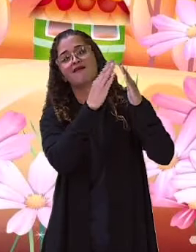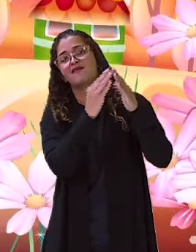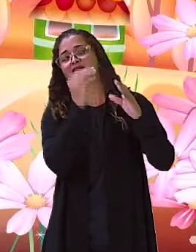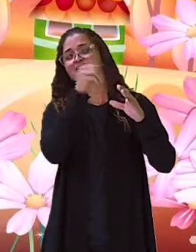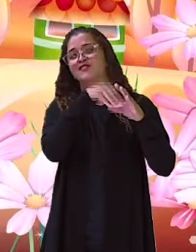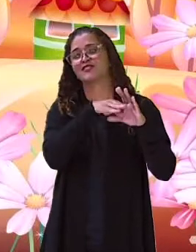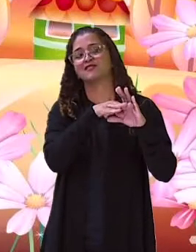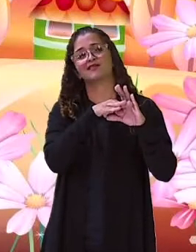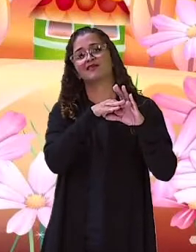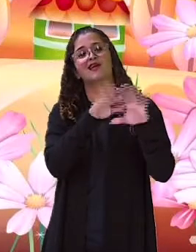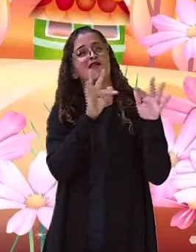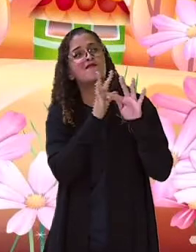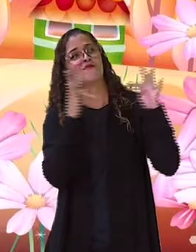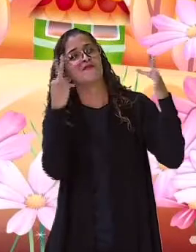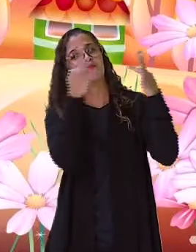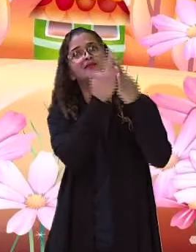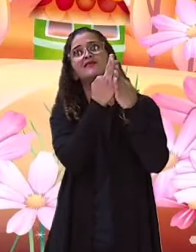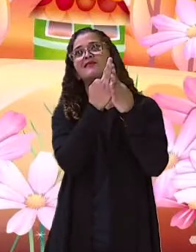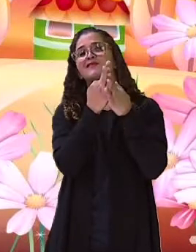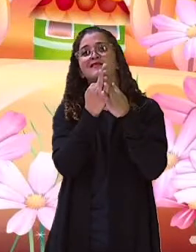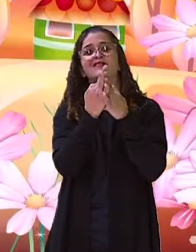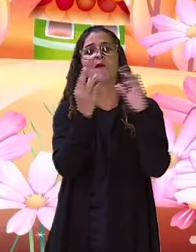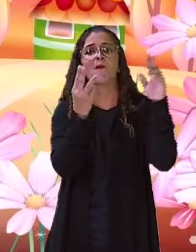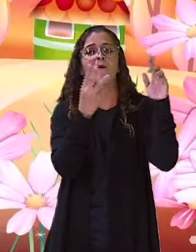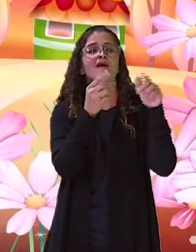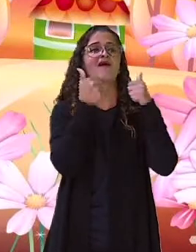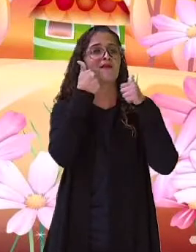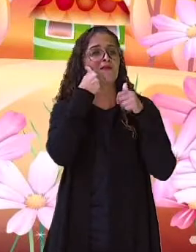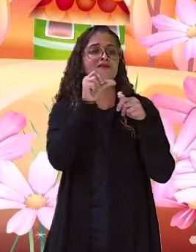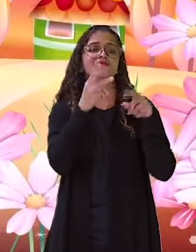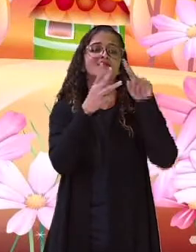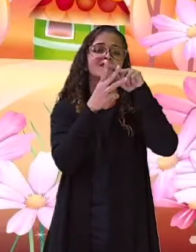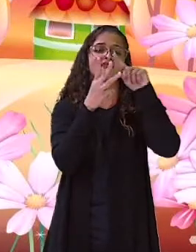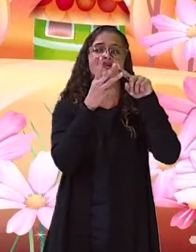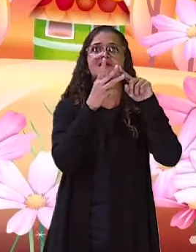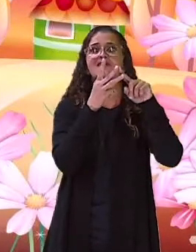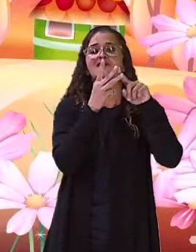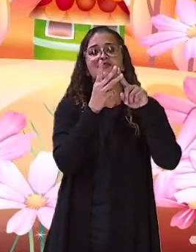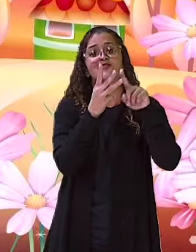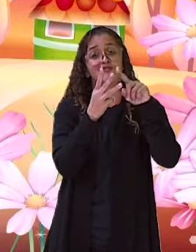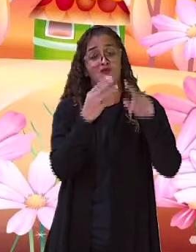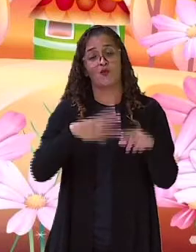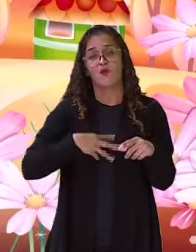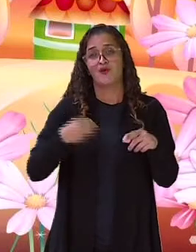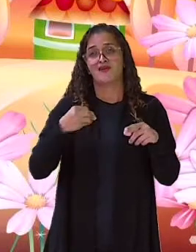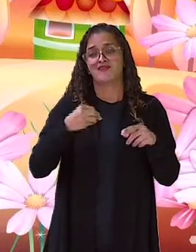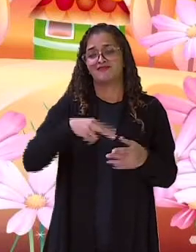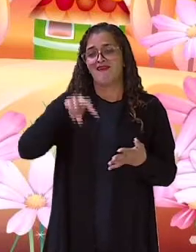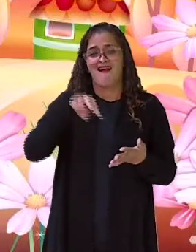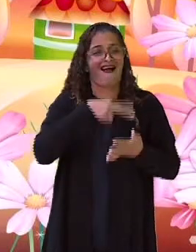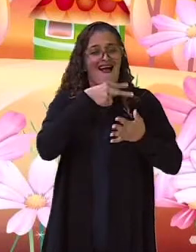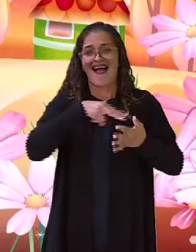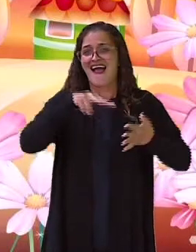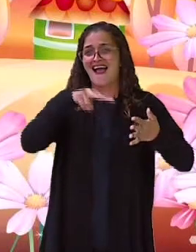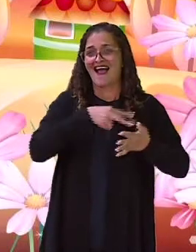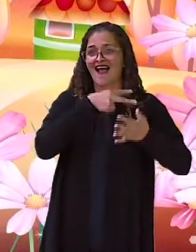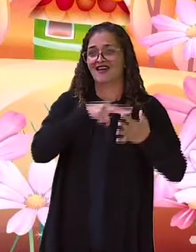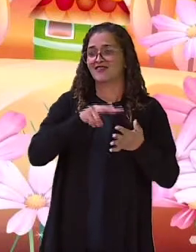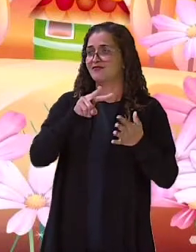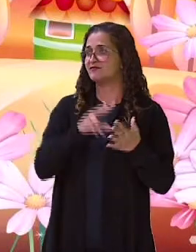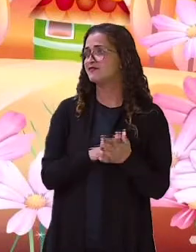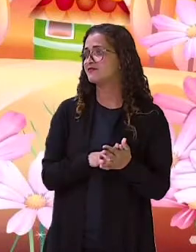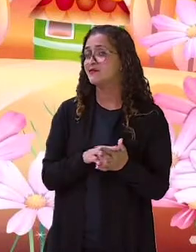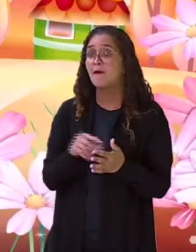sorriso da mulher, imaginava os três filhos pequenos dançando de alegria. Infelizmente,